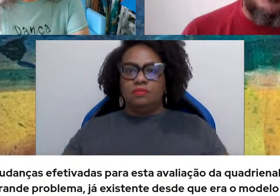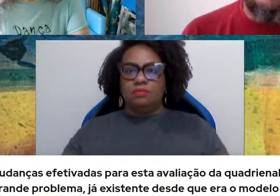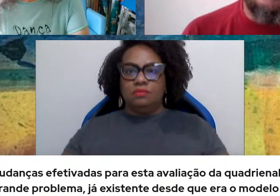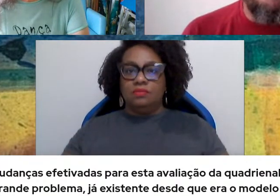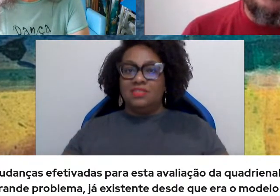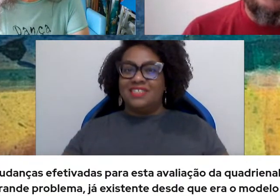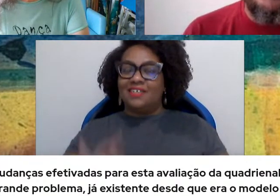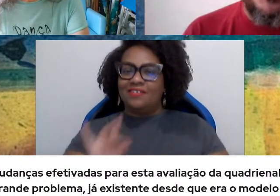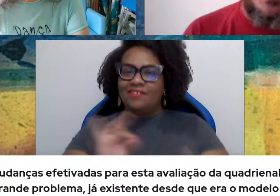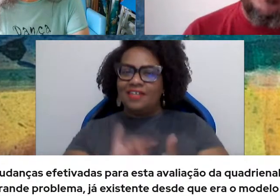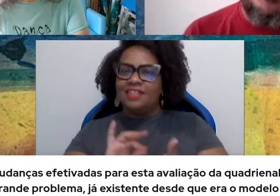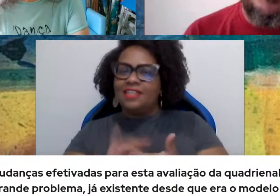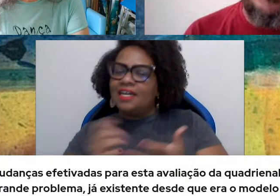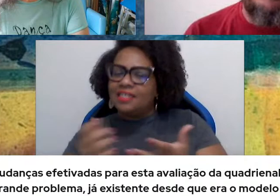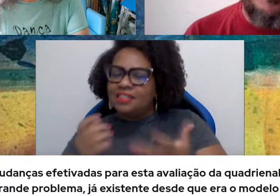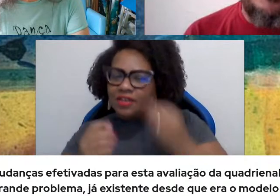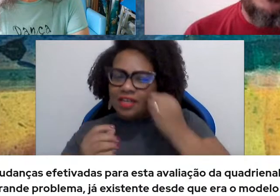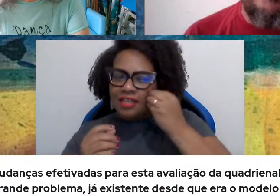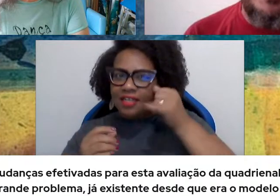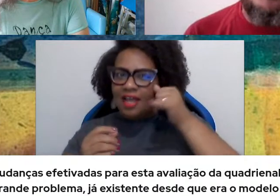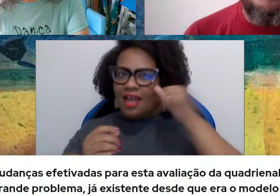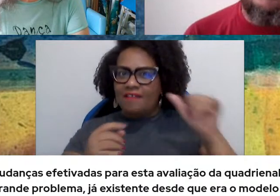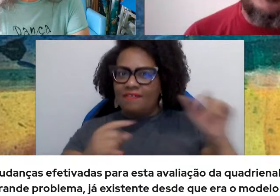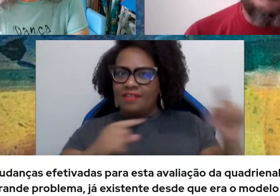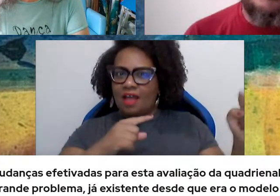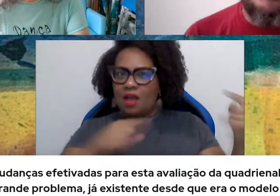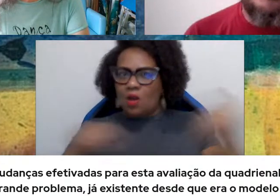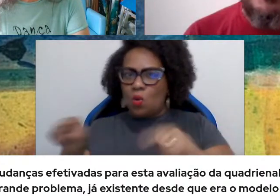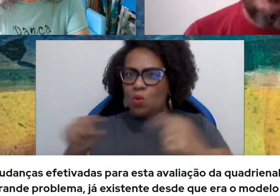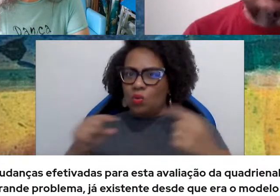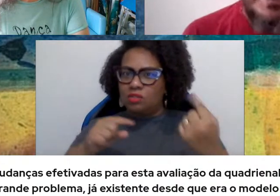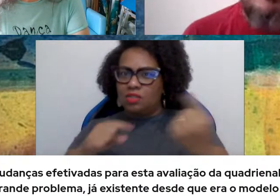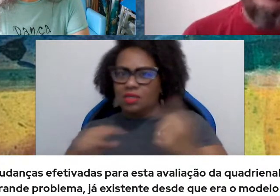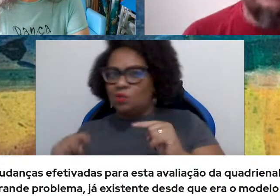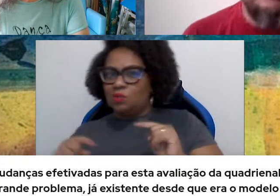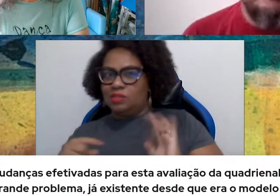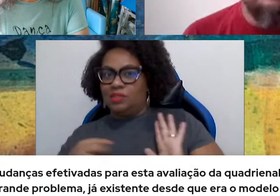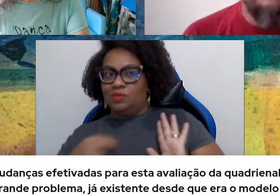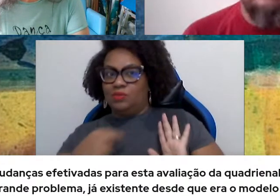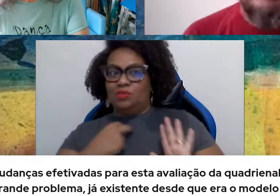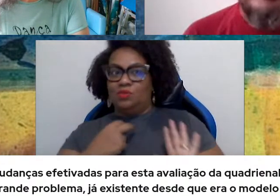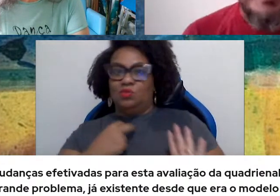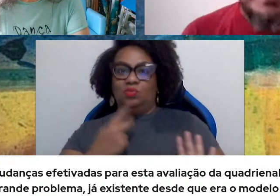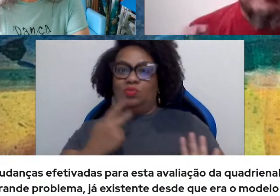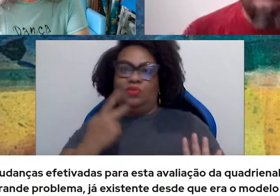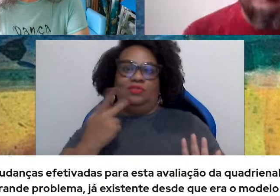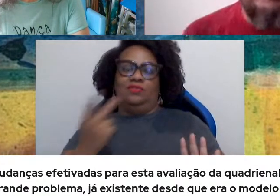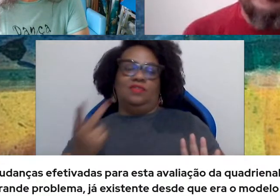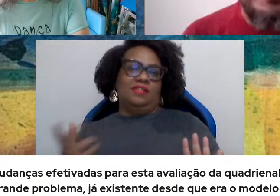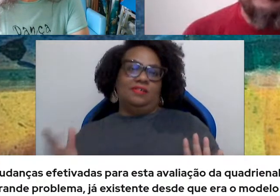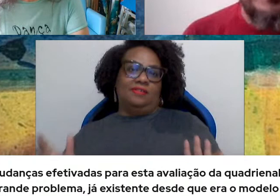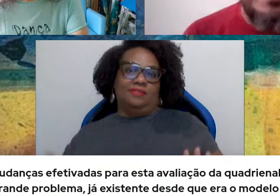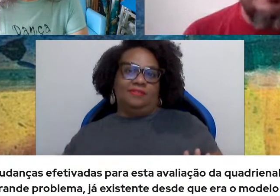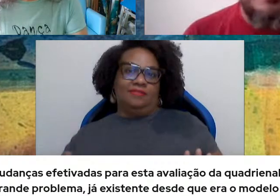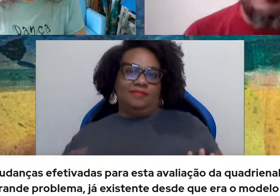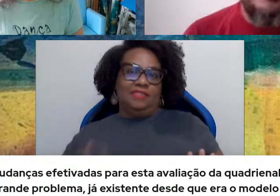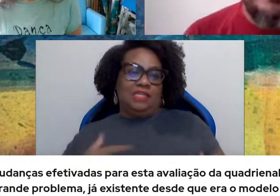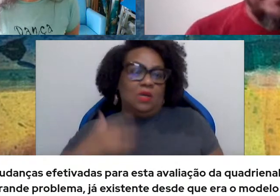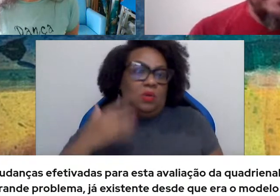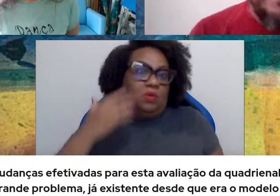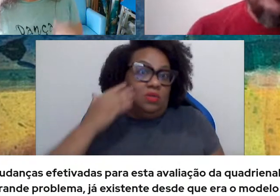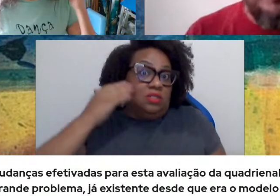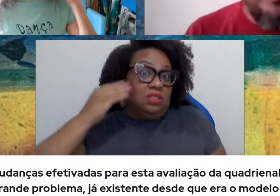evitar essas vozes contrárias. Então, a gente não pode nem dizer direito porque eu realmente não estou muito por dentro do que está